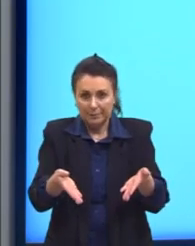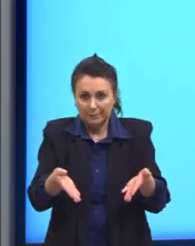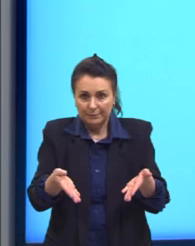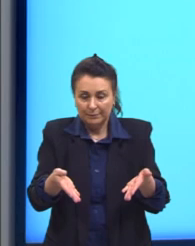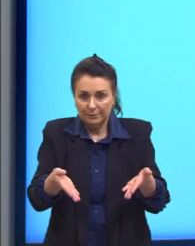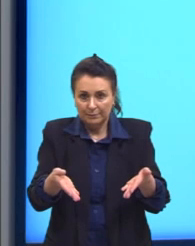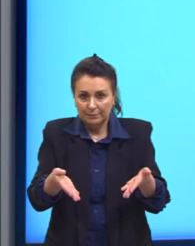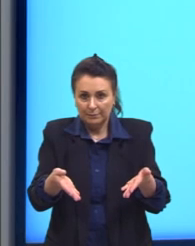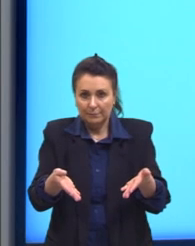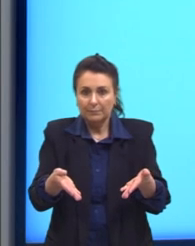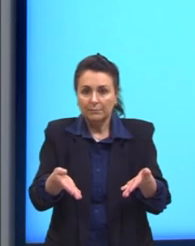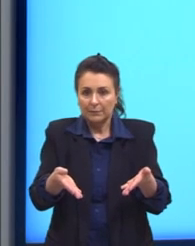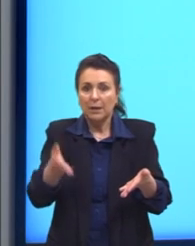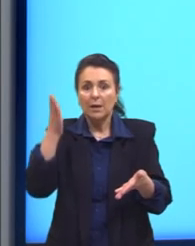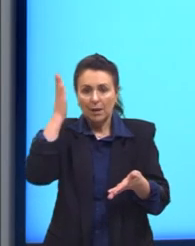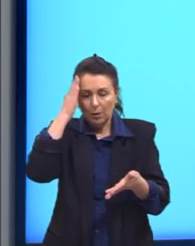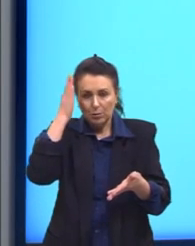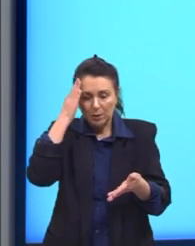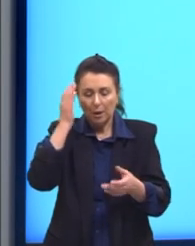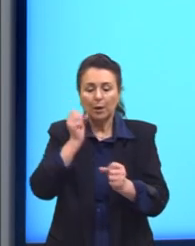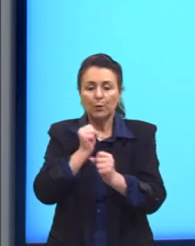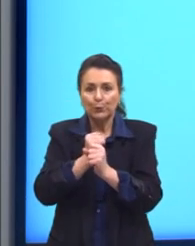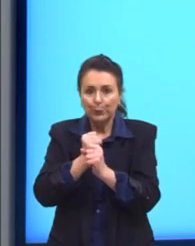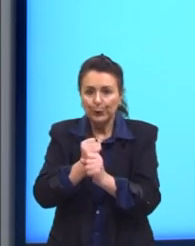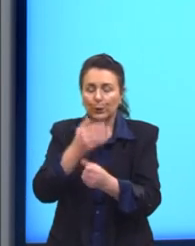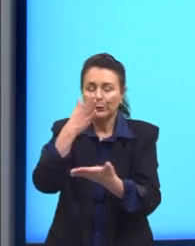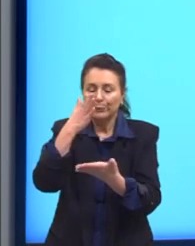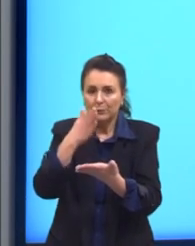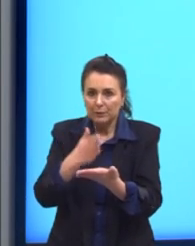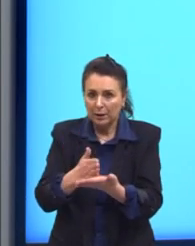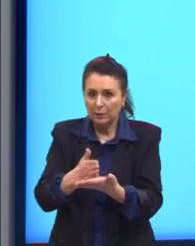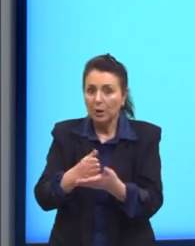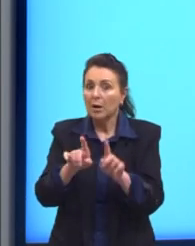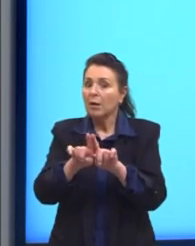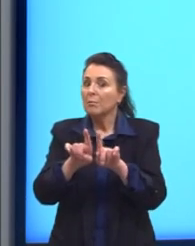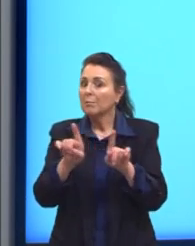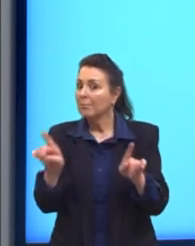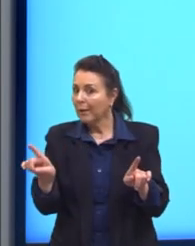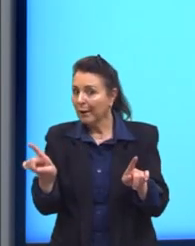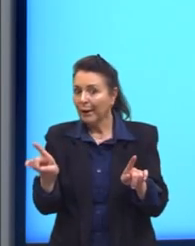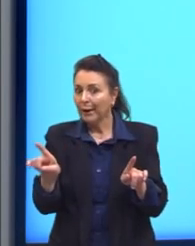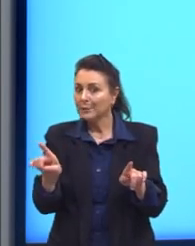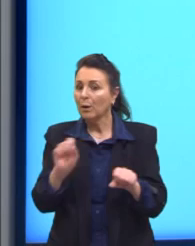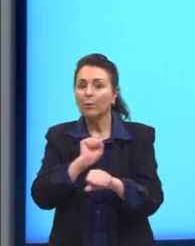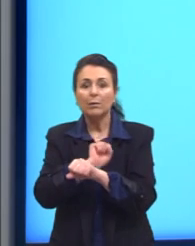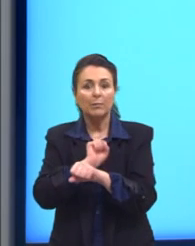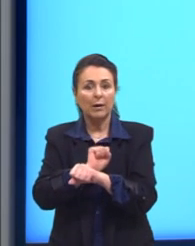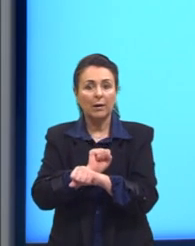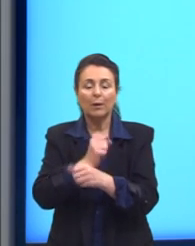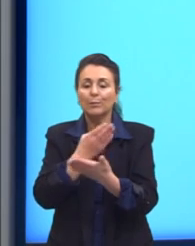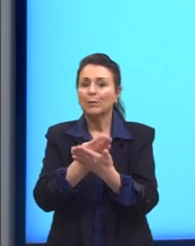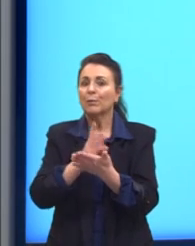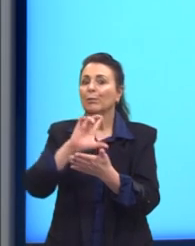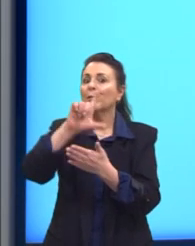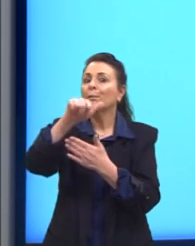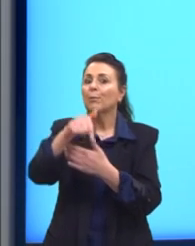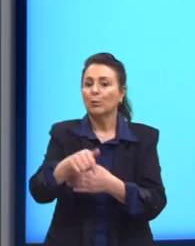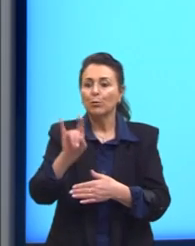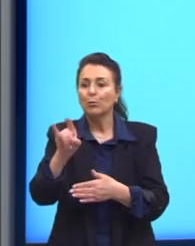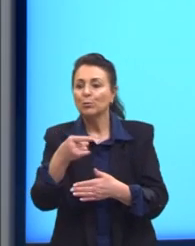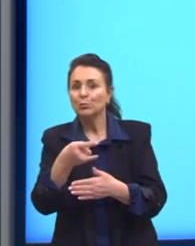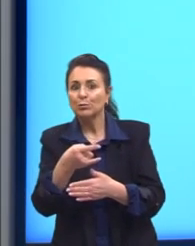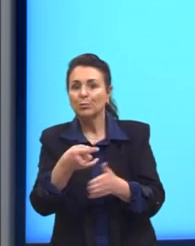Eu sei que a gente já está aí com o ano em andamento, mas não deixa para estudar na última semana, meu anjo. Não dá tempo.